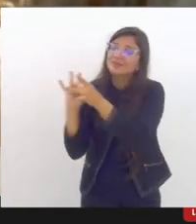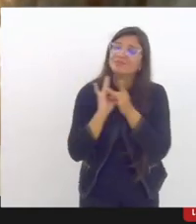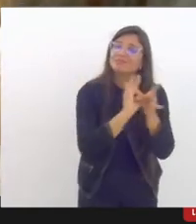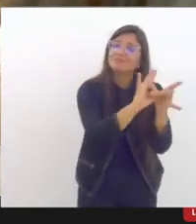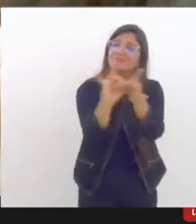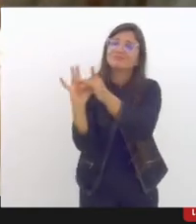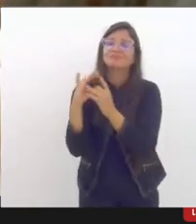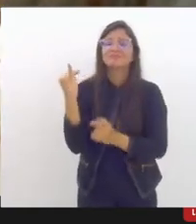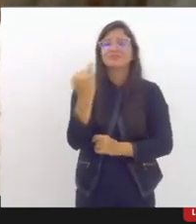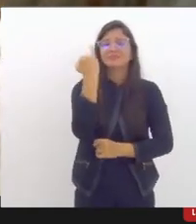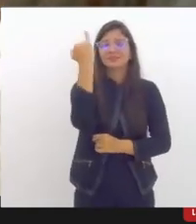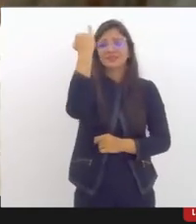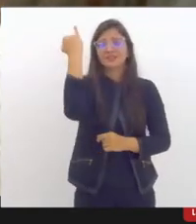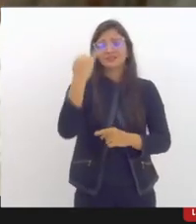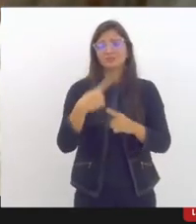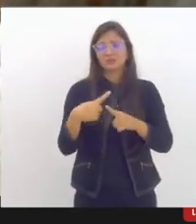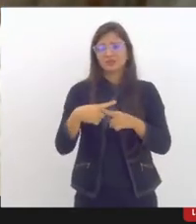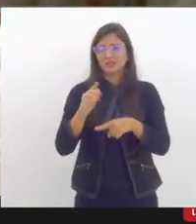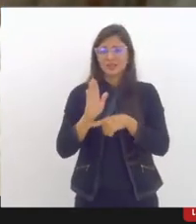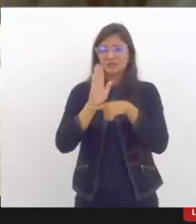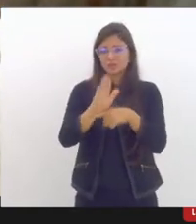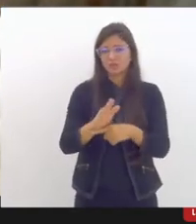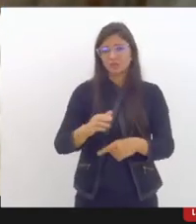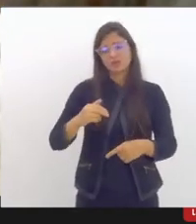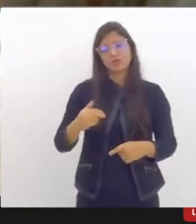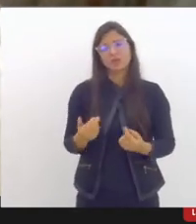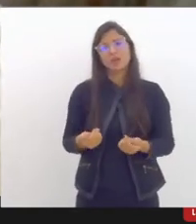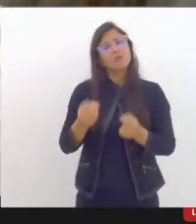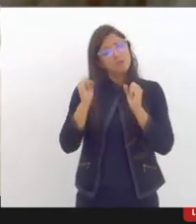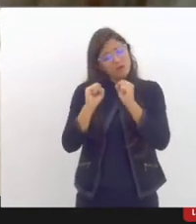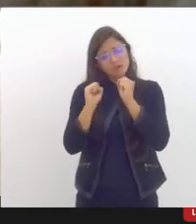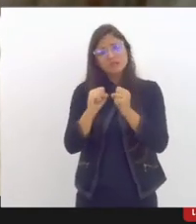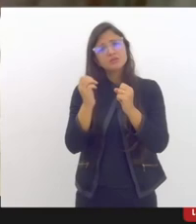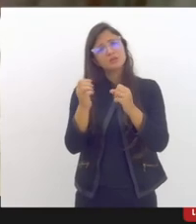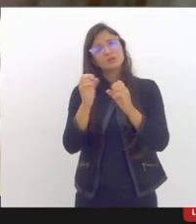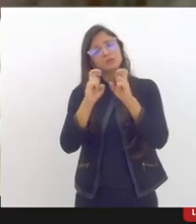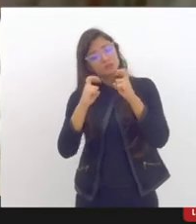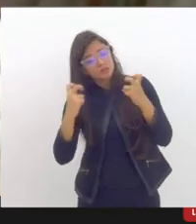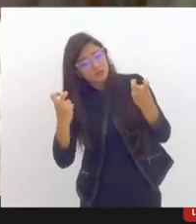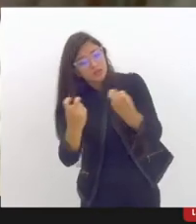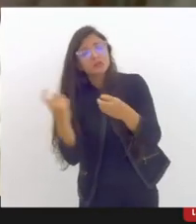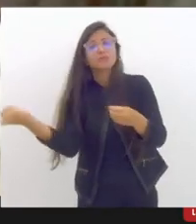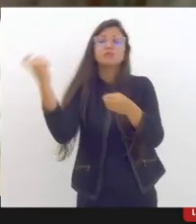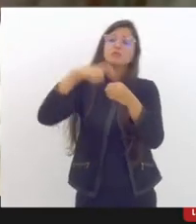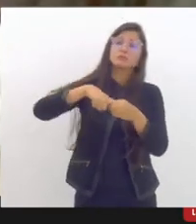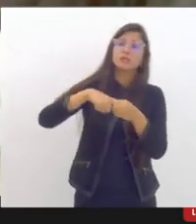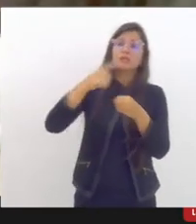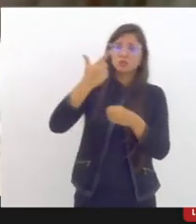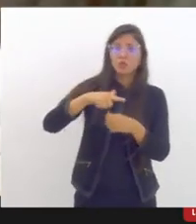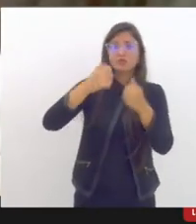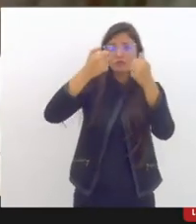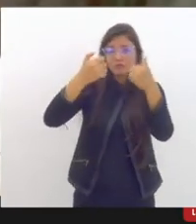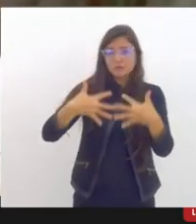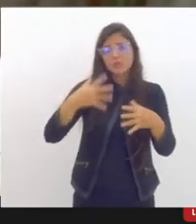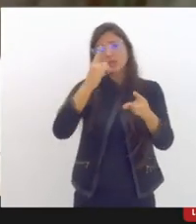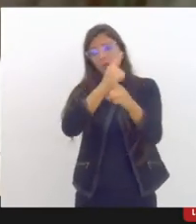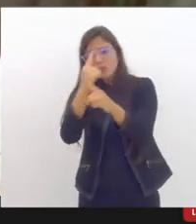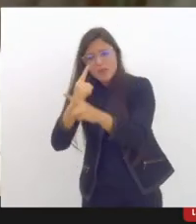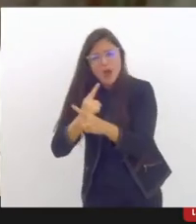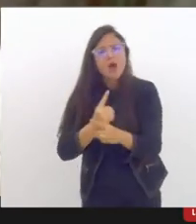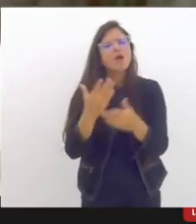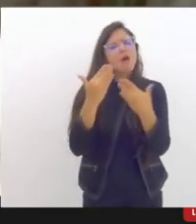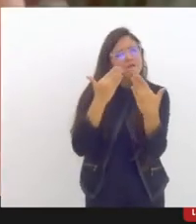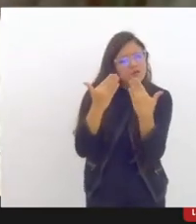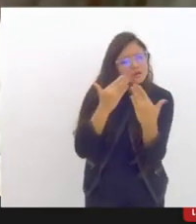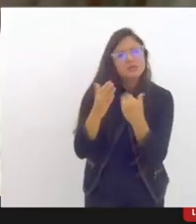disposição a gente retomar esses encontros para a gente é essencial assim essa aproximação